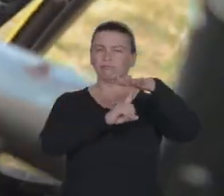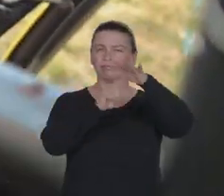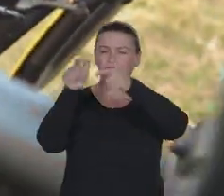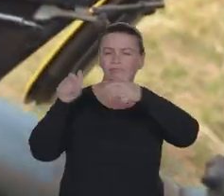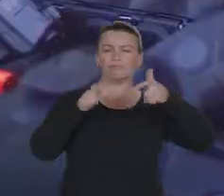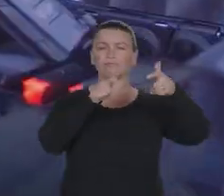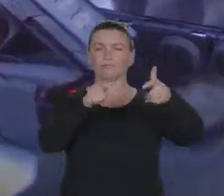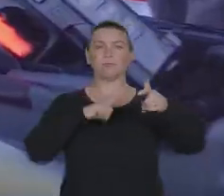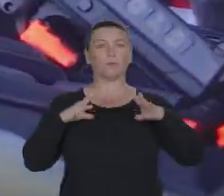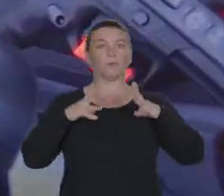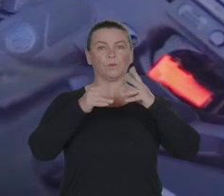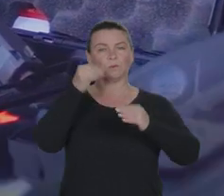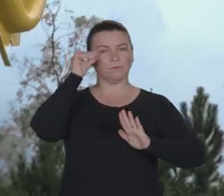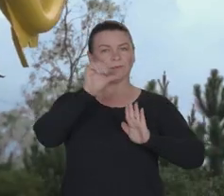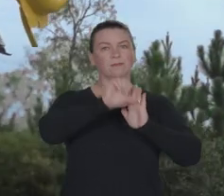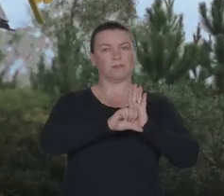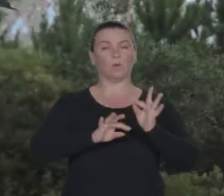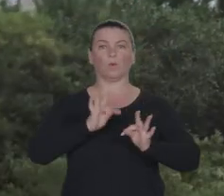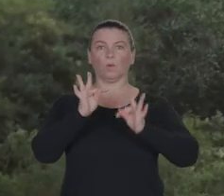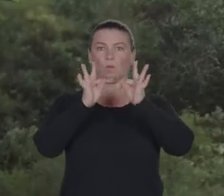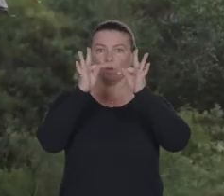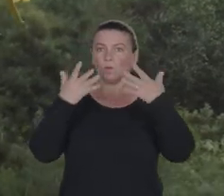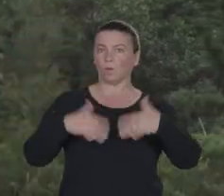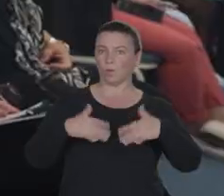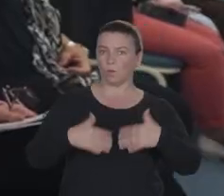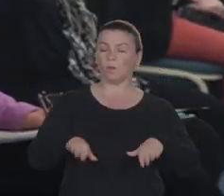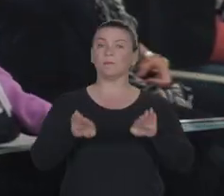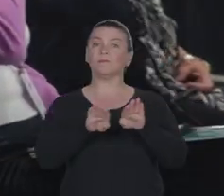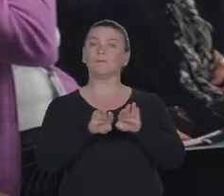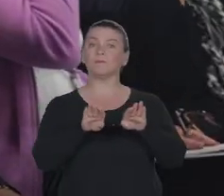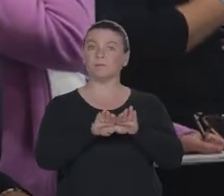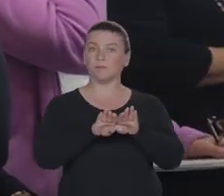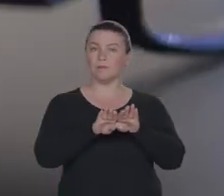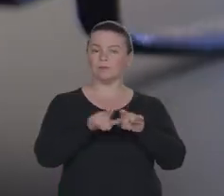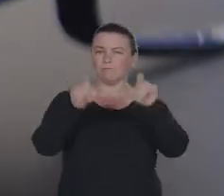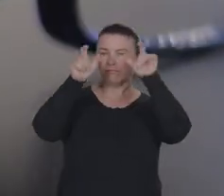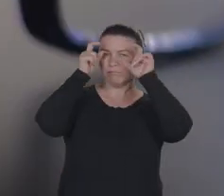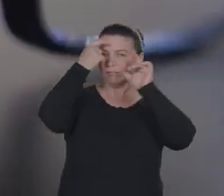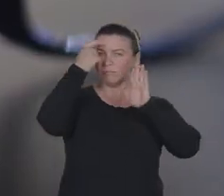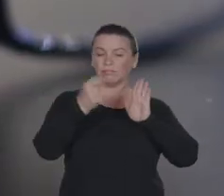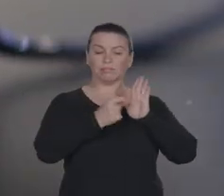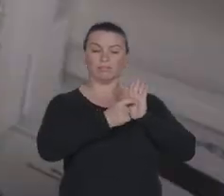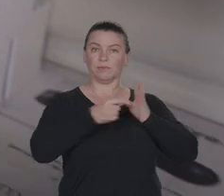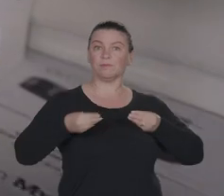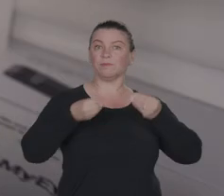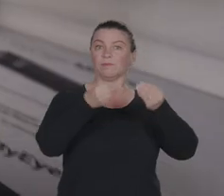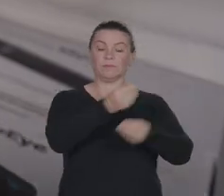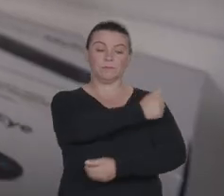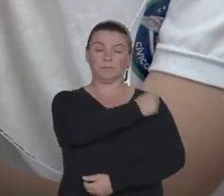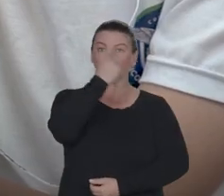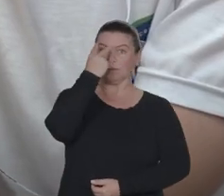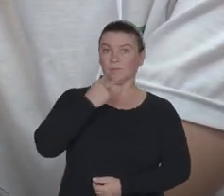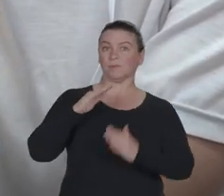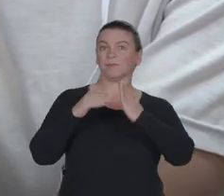super equipados para o combate ao crime. Tecnologia de ponta, hein? E olha esta! Óculos com inteligência artificial são entregues para